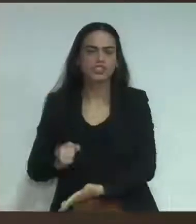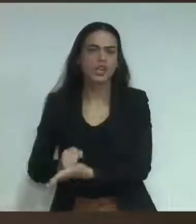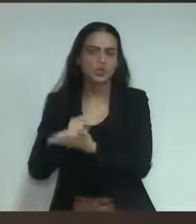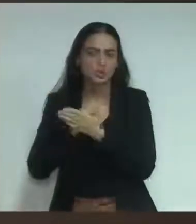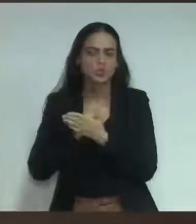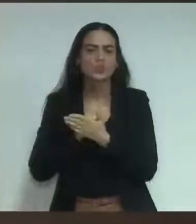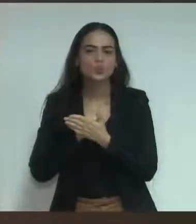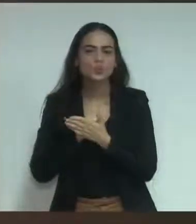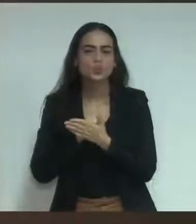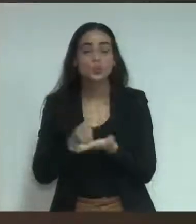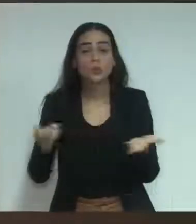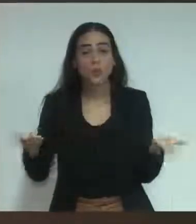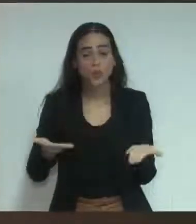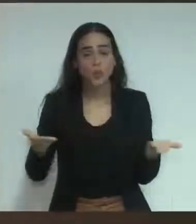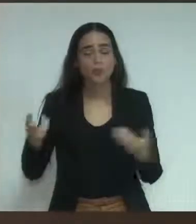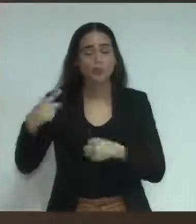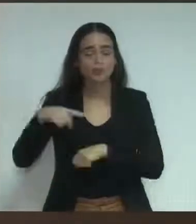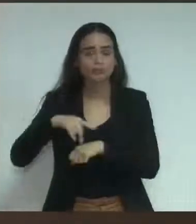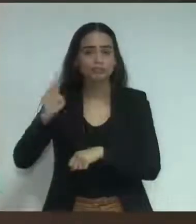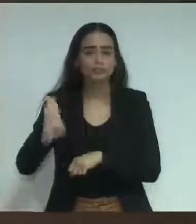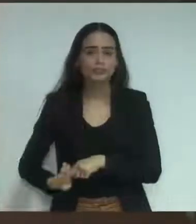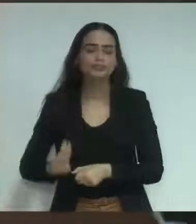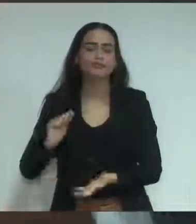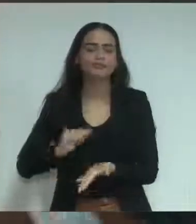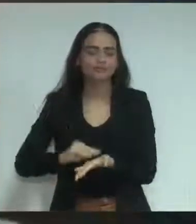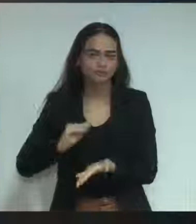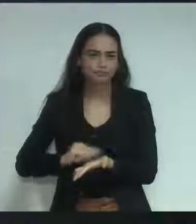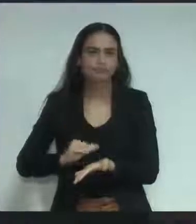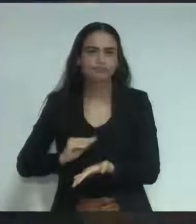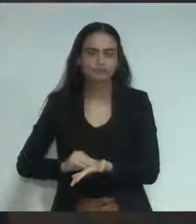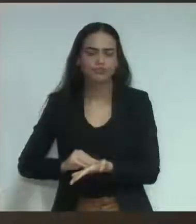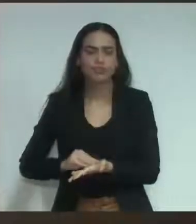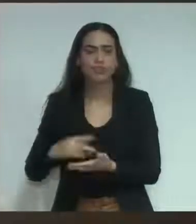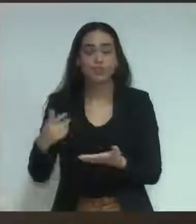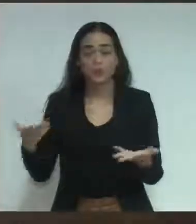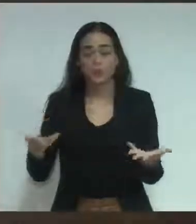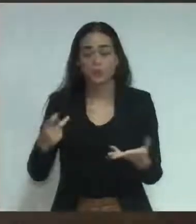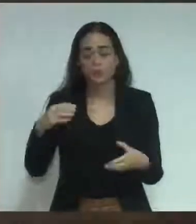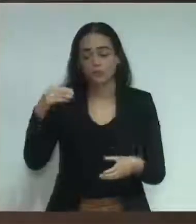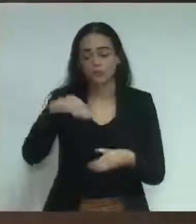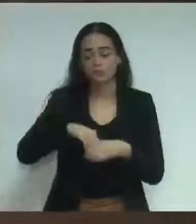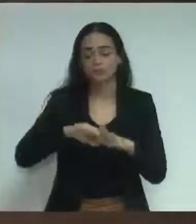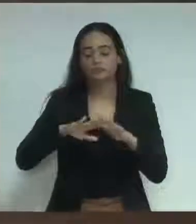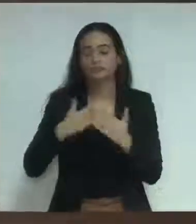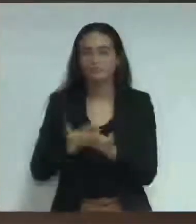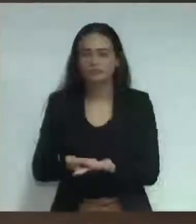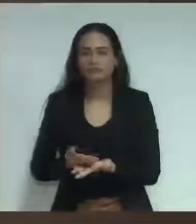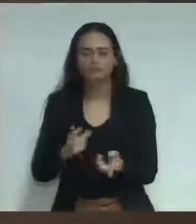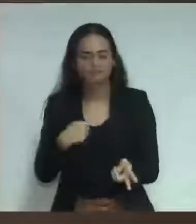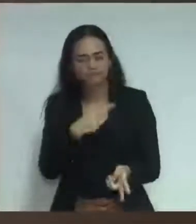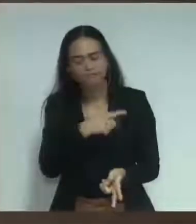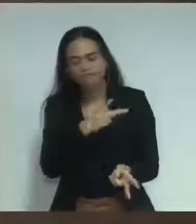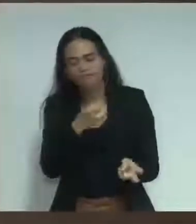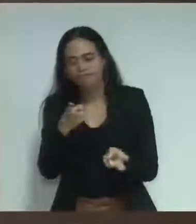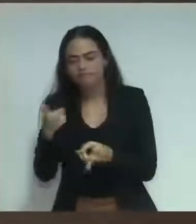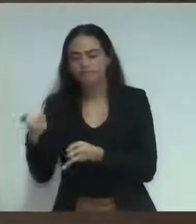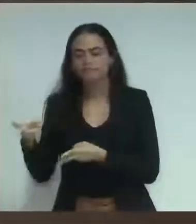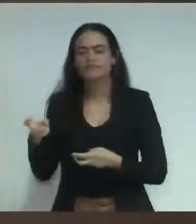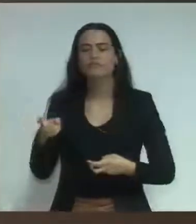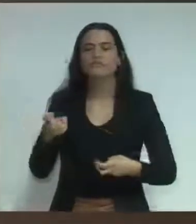vendo aí nas escolas a grande dificuldade que os professores têm de fazer seu trabalho, por conta das